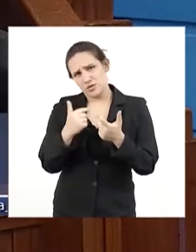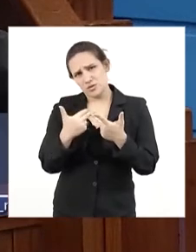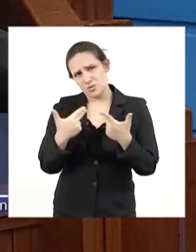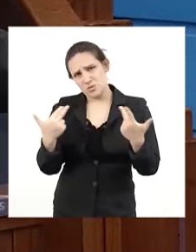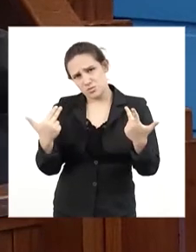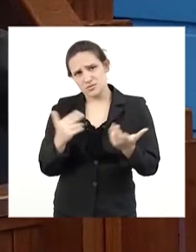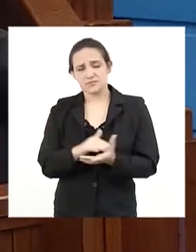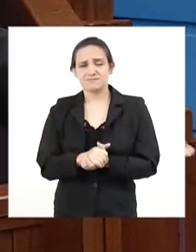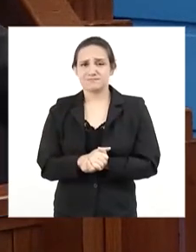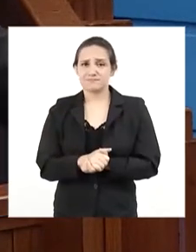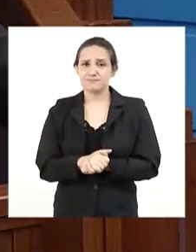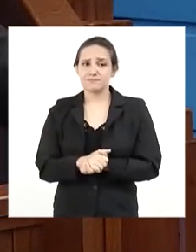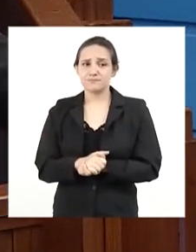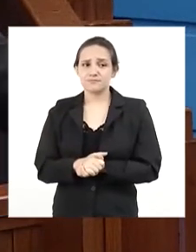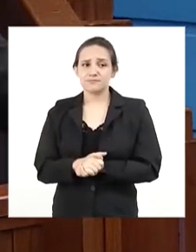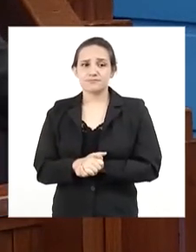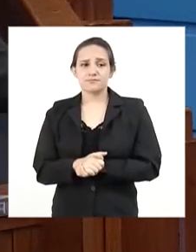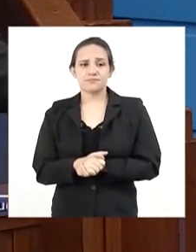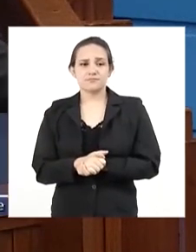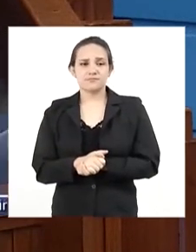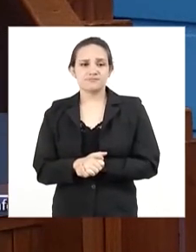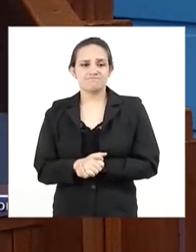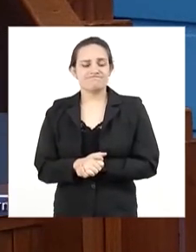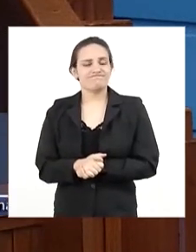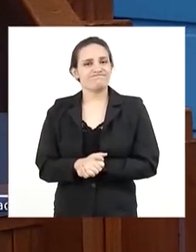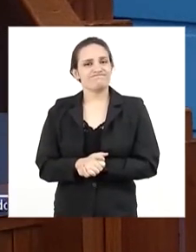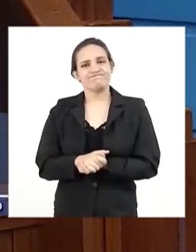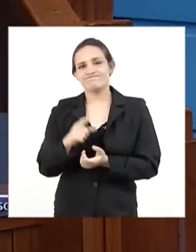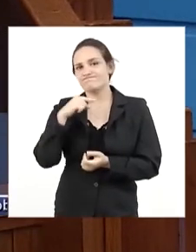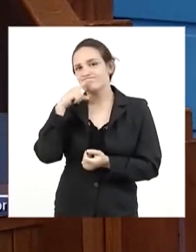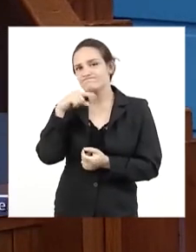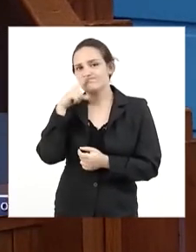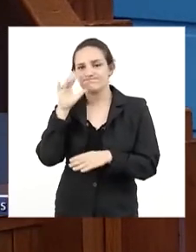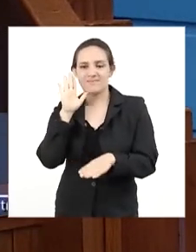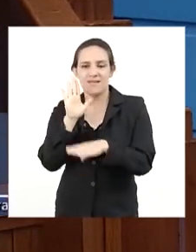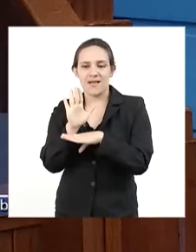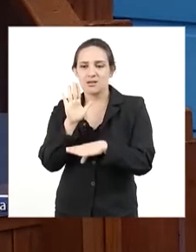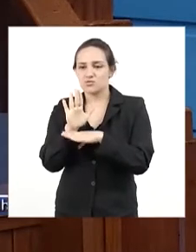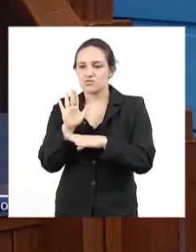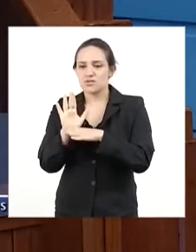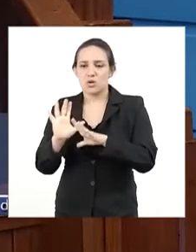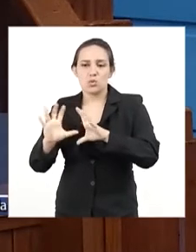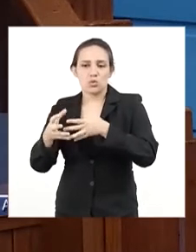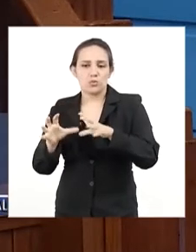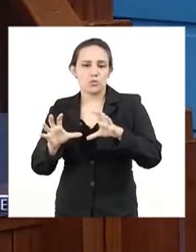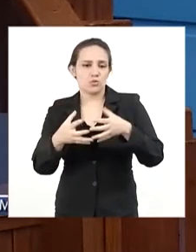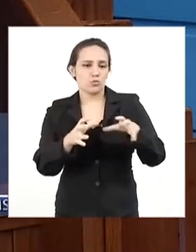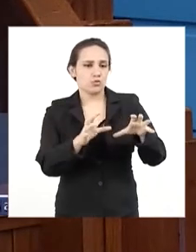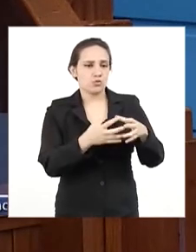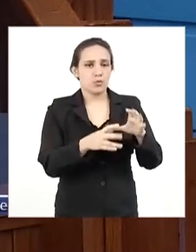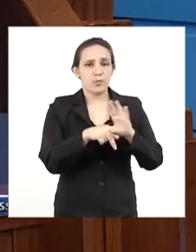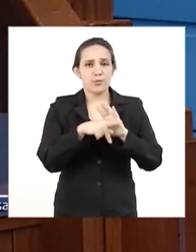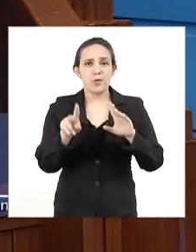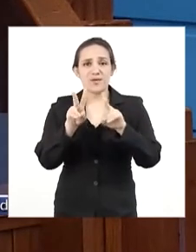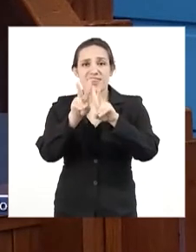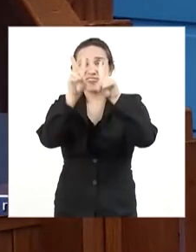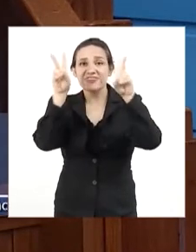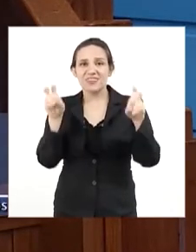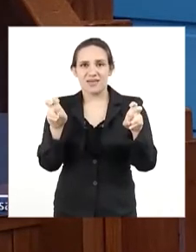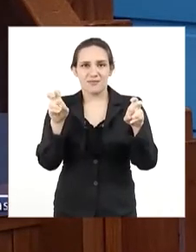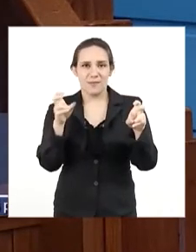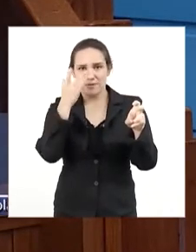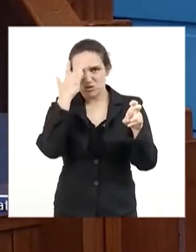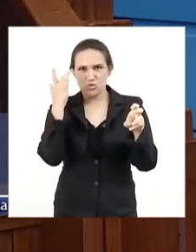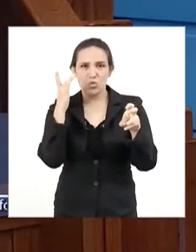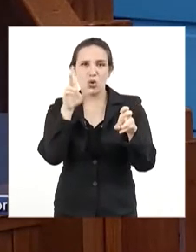do ponto de vista que atenda os setores envolvidos com a pesca que nos viu do Mato Grosso do Sul.